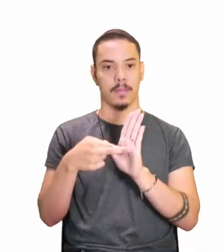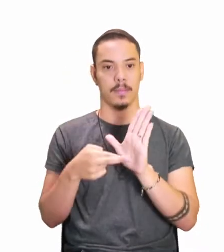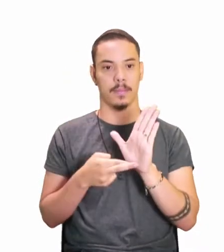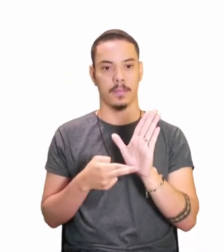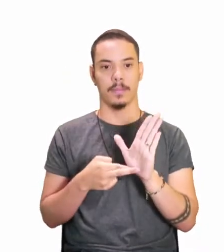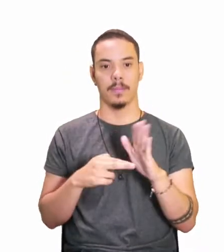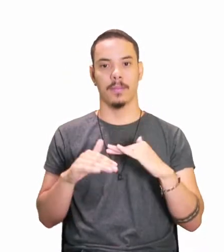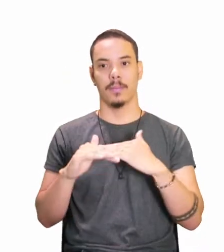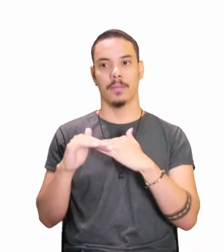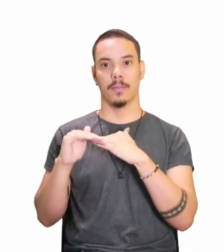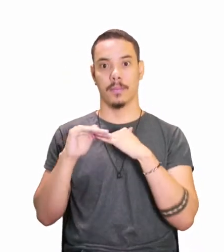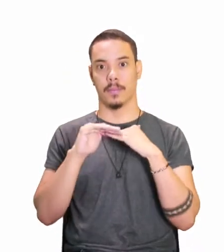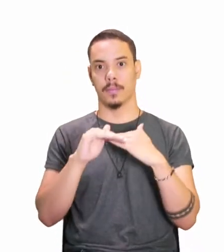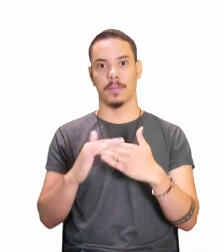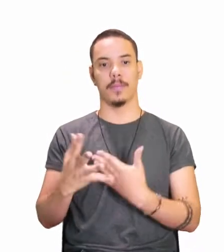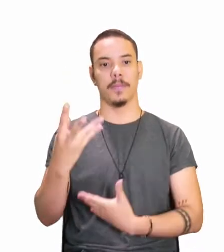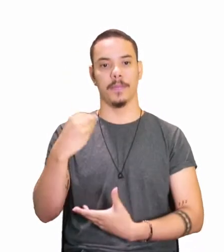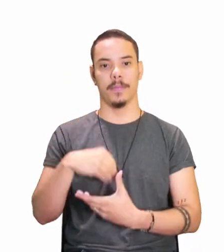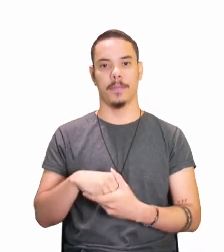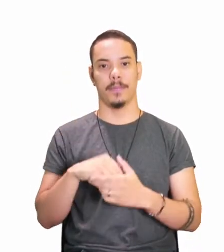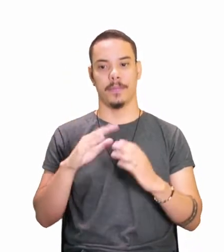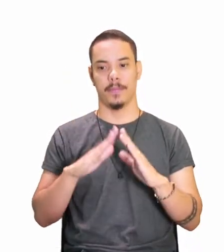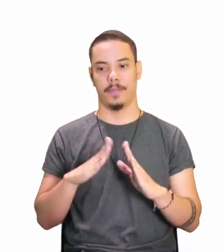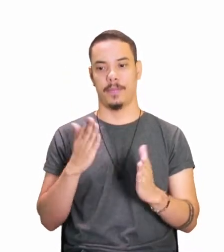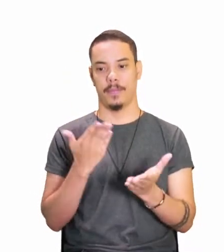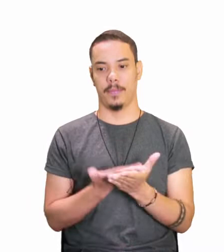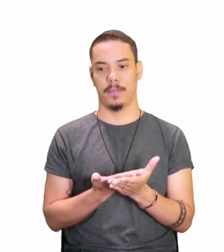na escola.